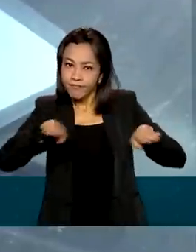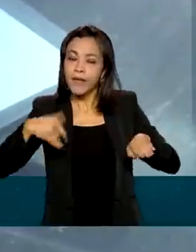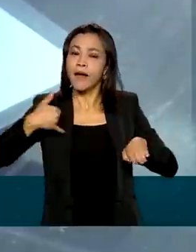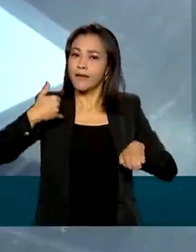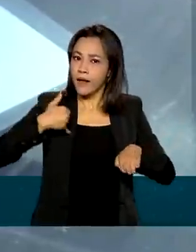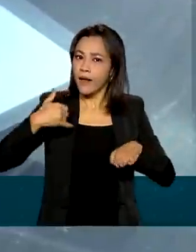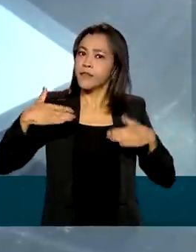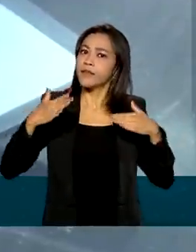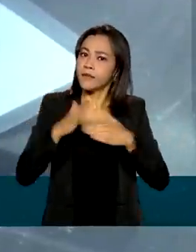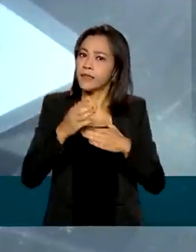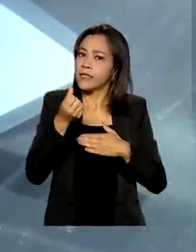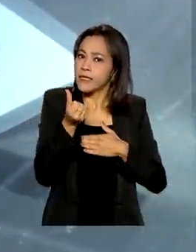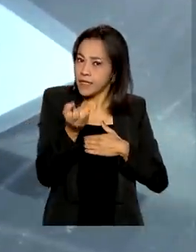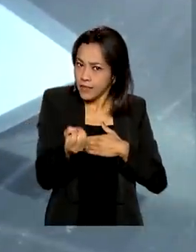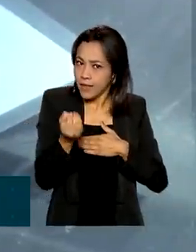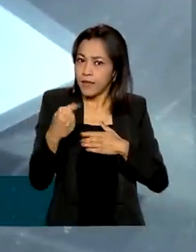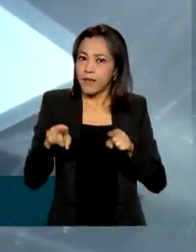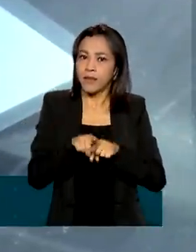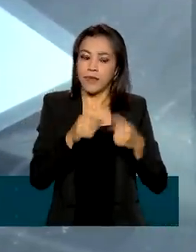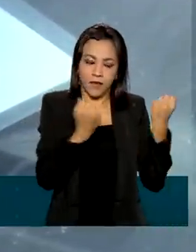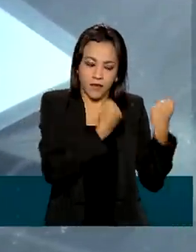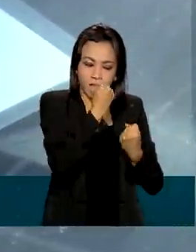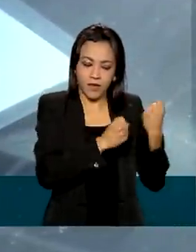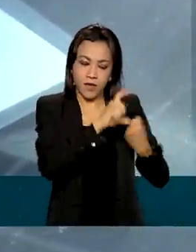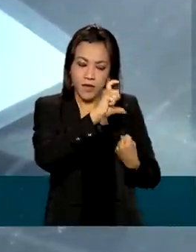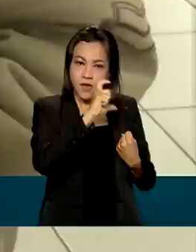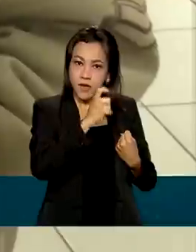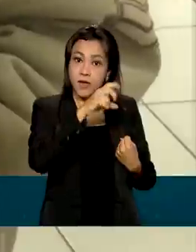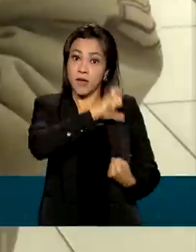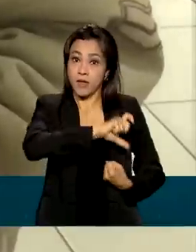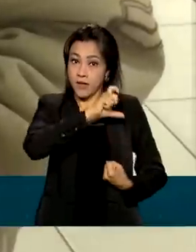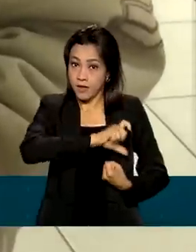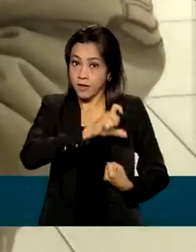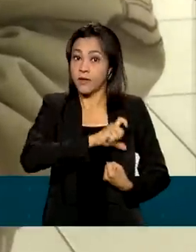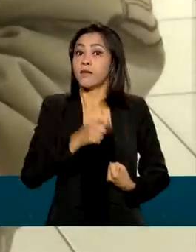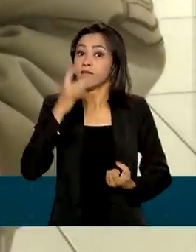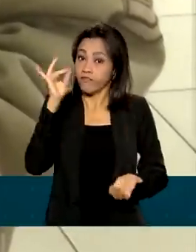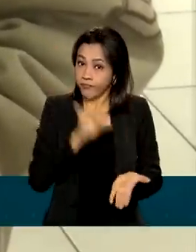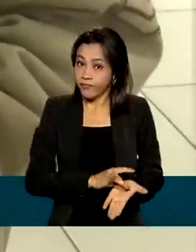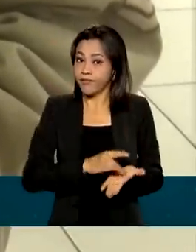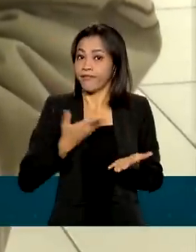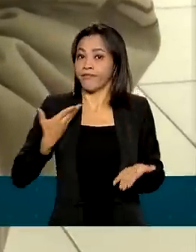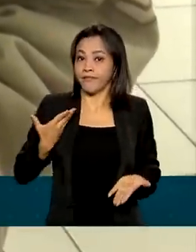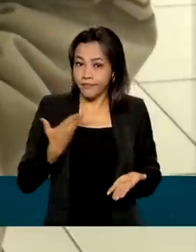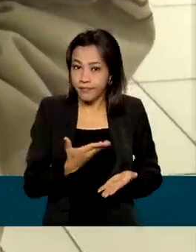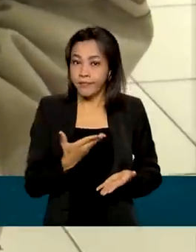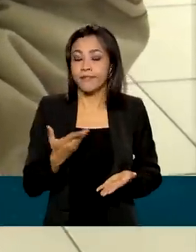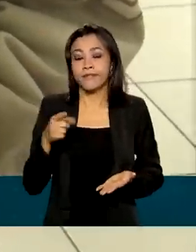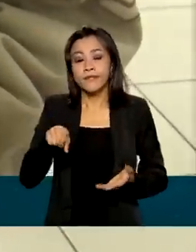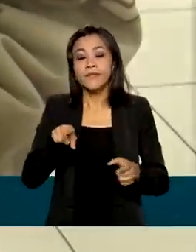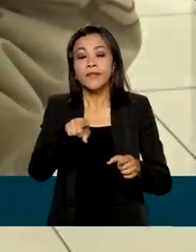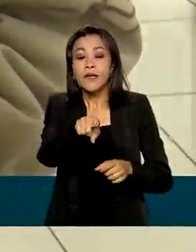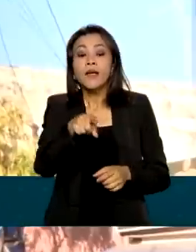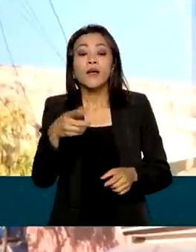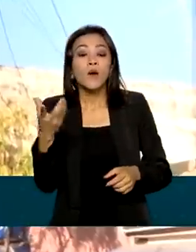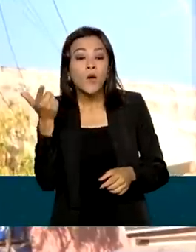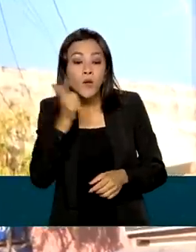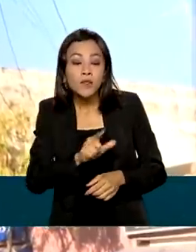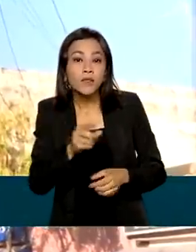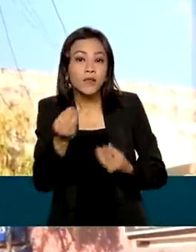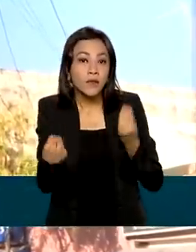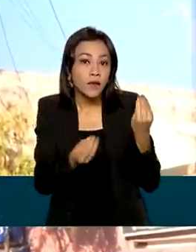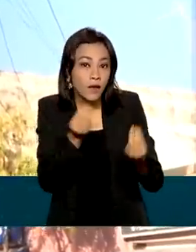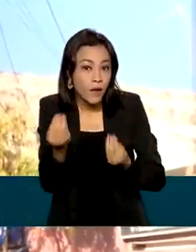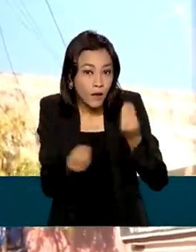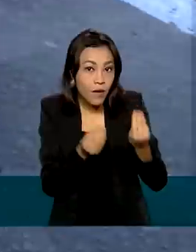60 anos de idade e uma carteira nacional de habilitação válida. A autenticidade da credencial eletrônica pode ser verificada